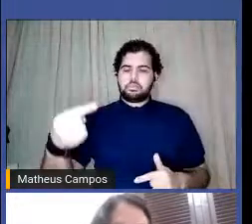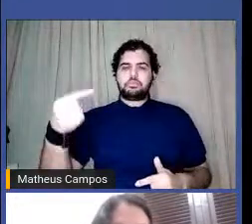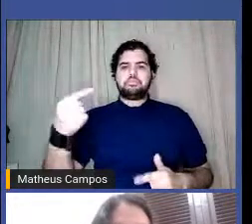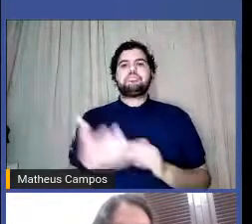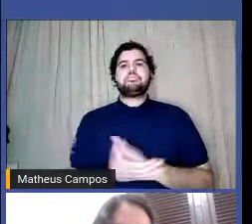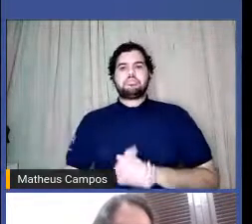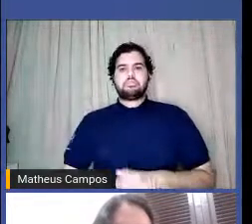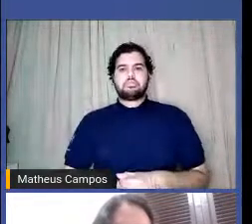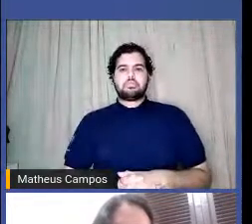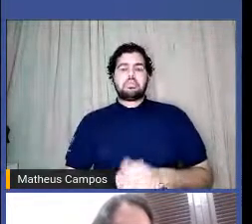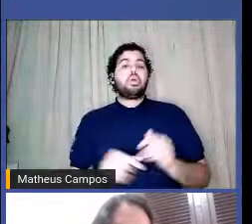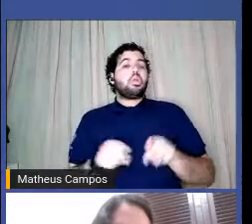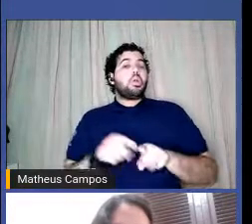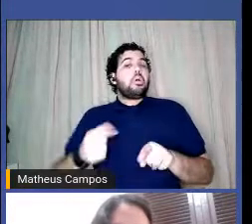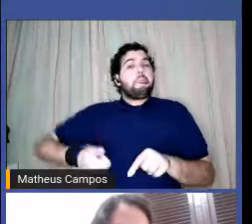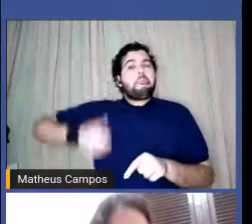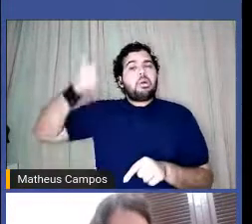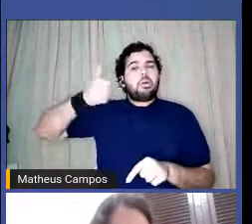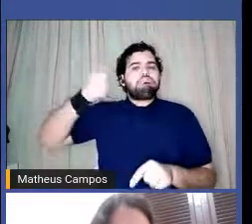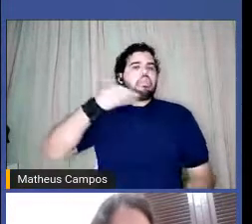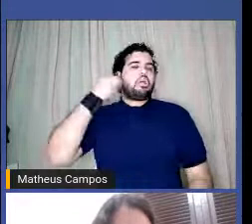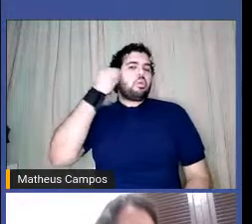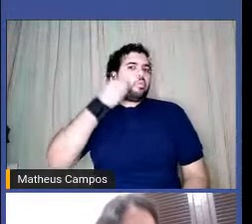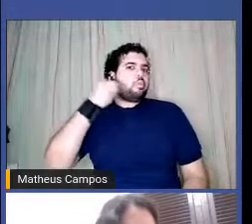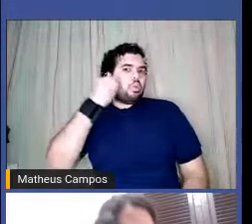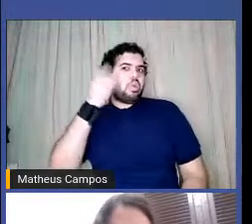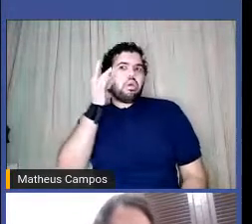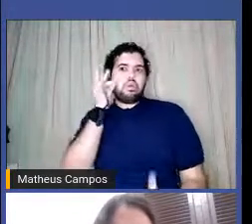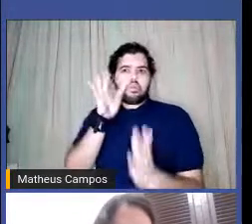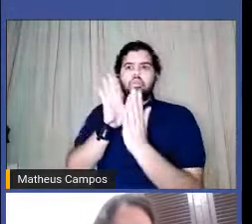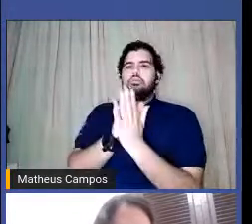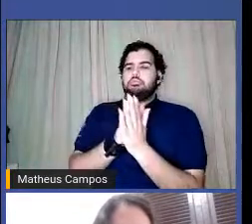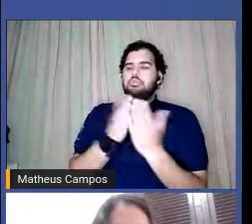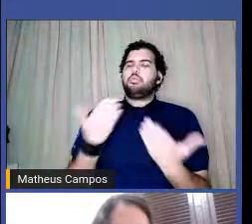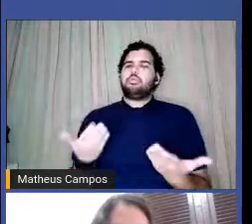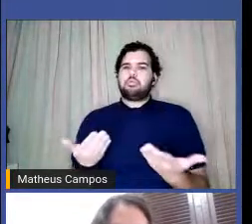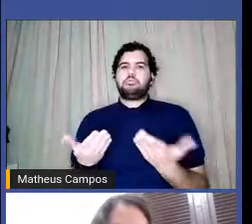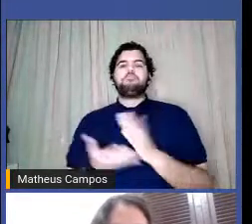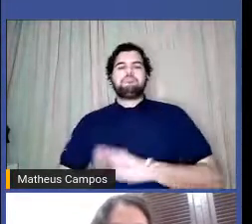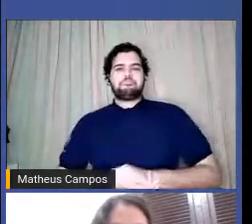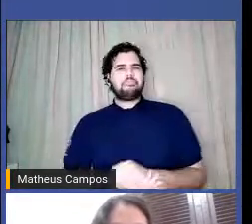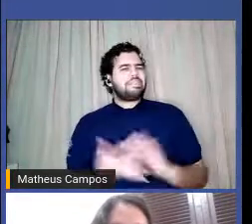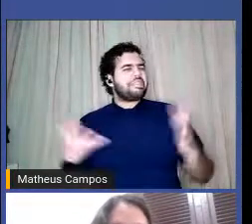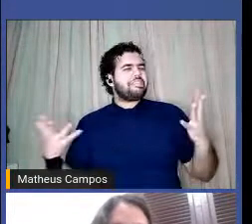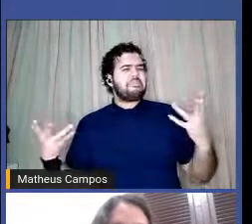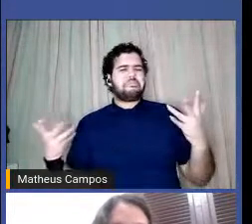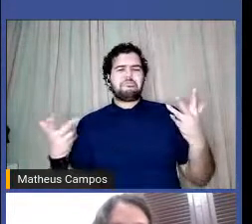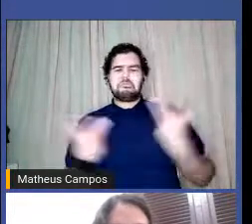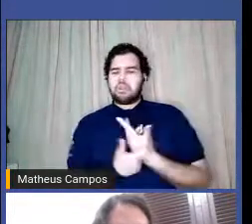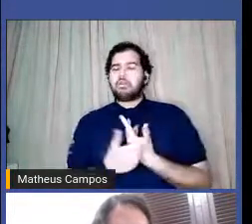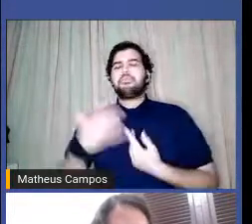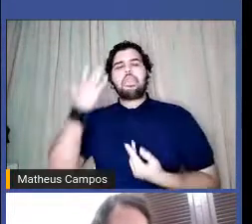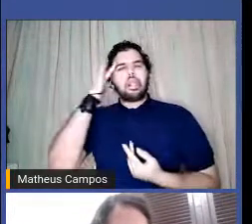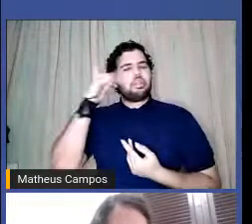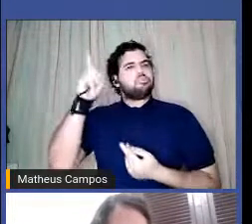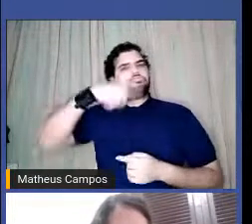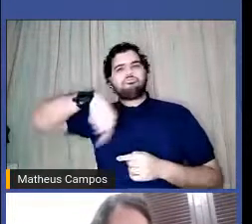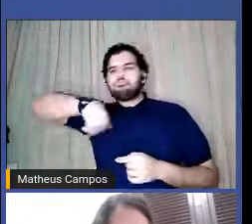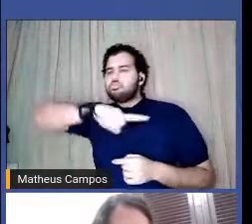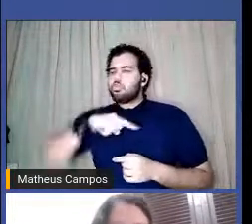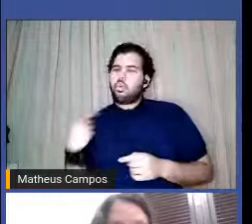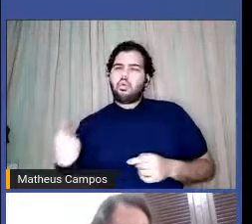E foi a nossa primeira experiência presencial, né, Laís? Então, foi, assim, maravilhoso, acho que todas saímos renovadas dessa